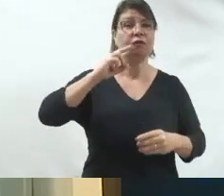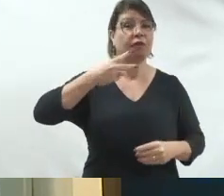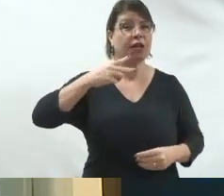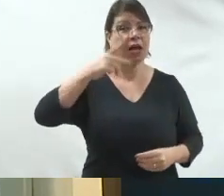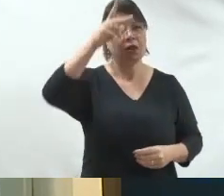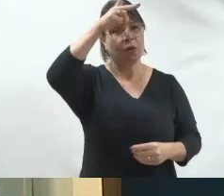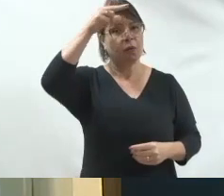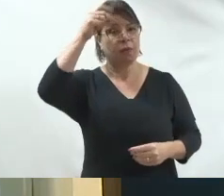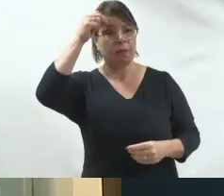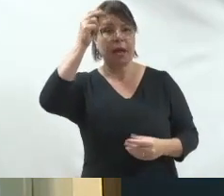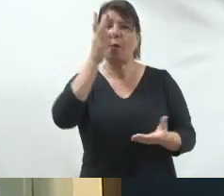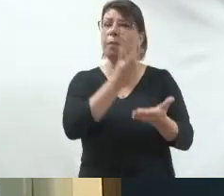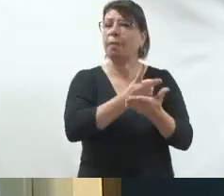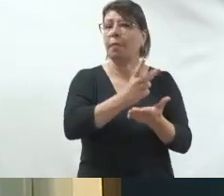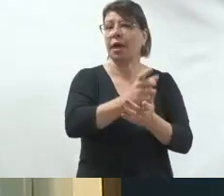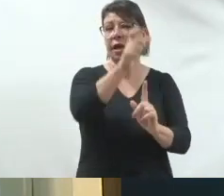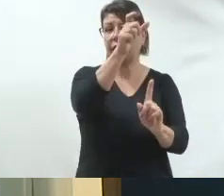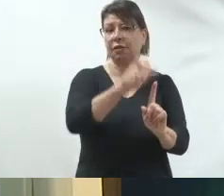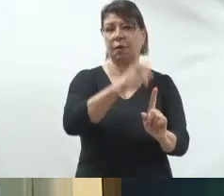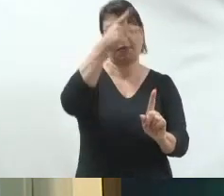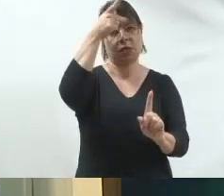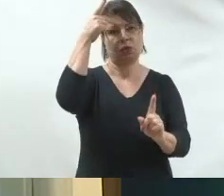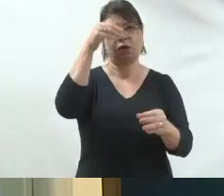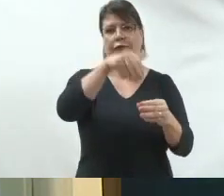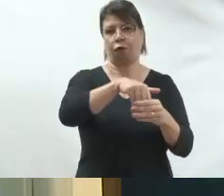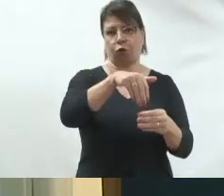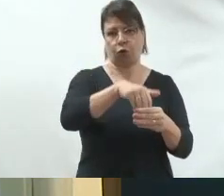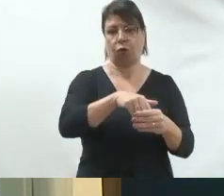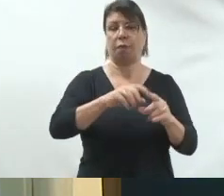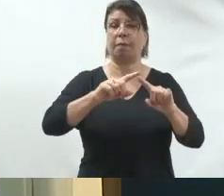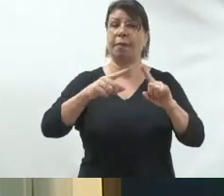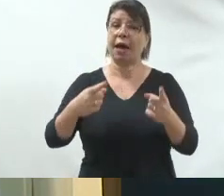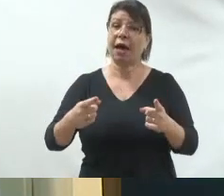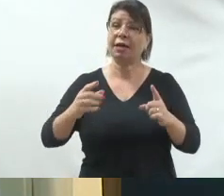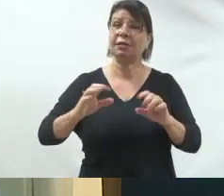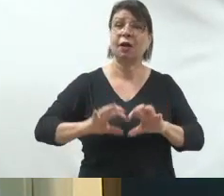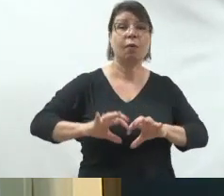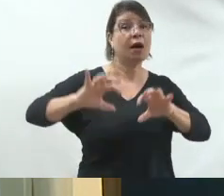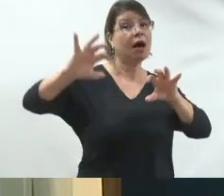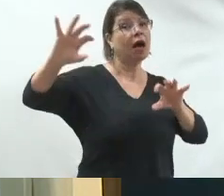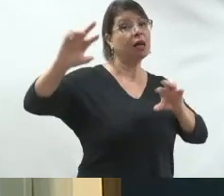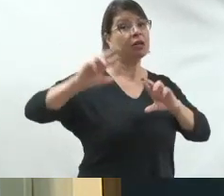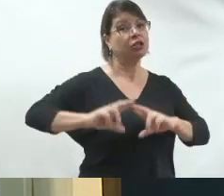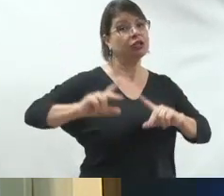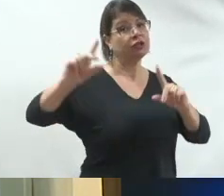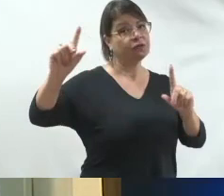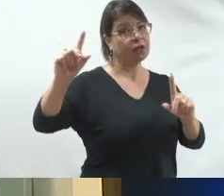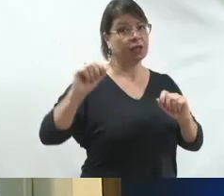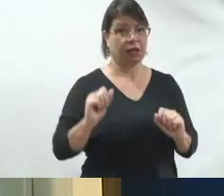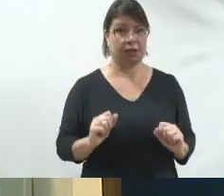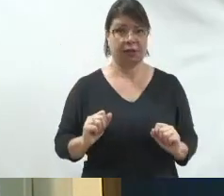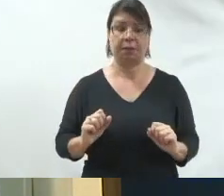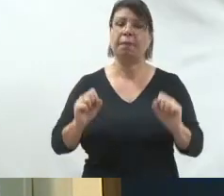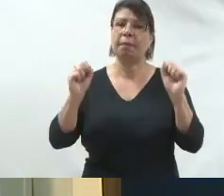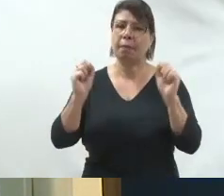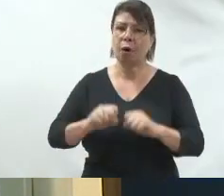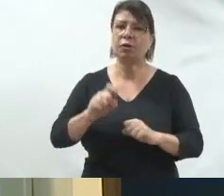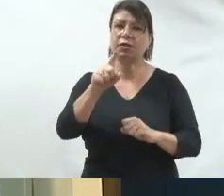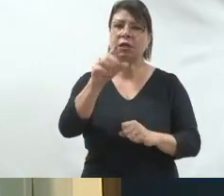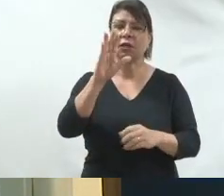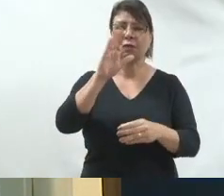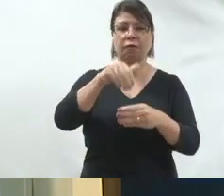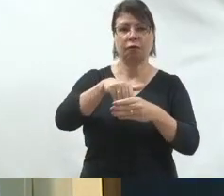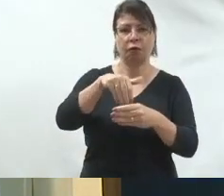do problema. Então, pode ser que você seja eleito com base em um